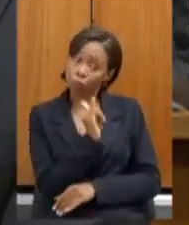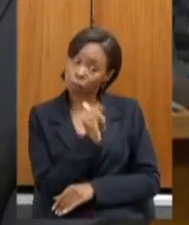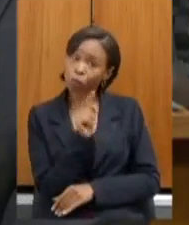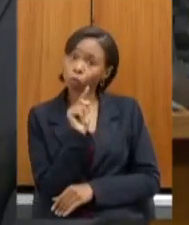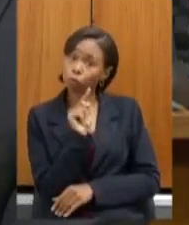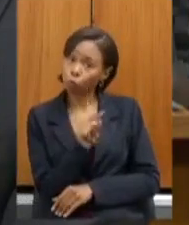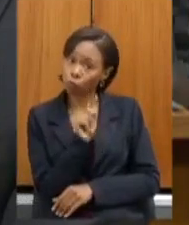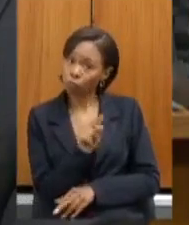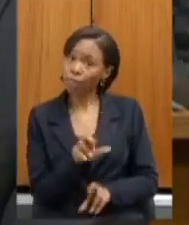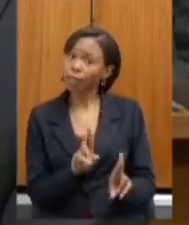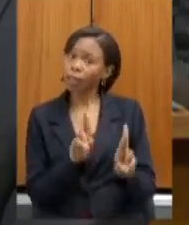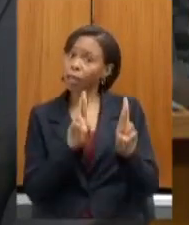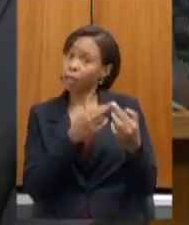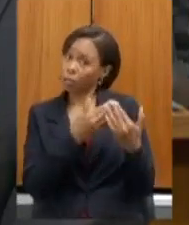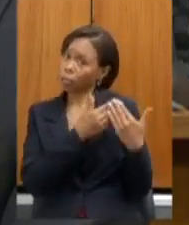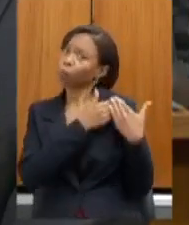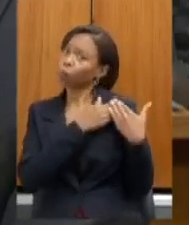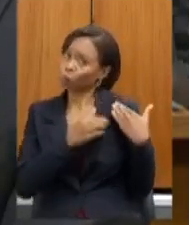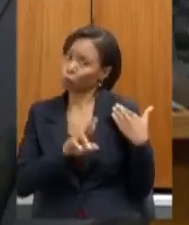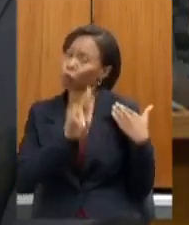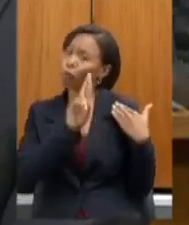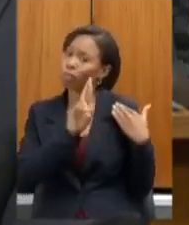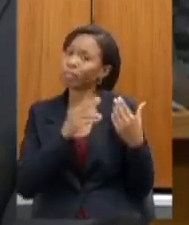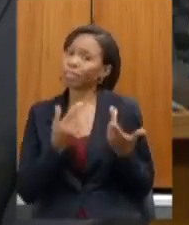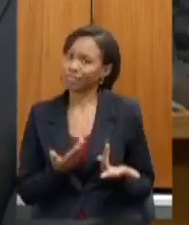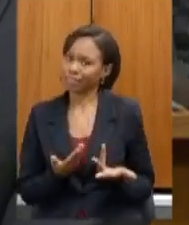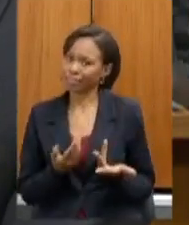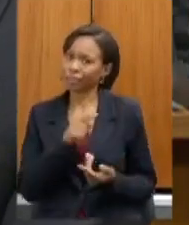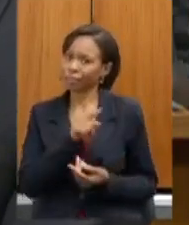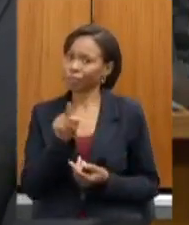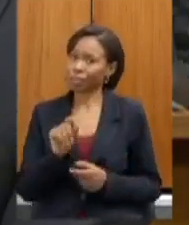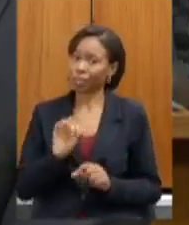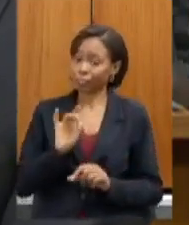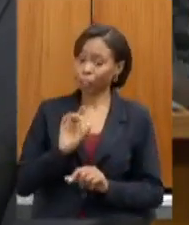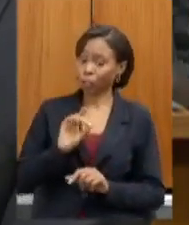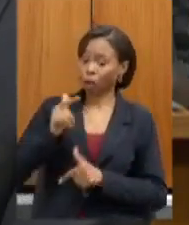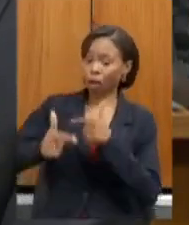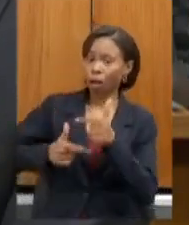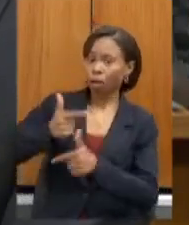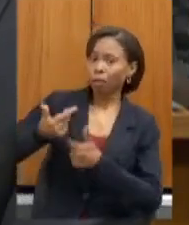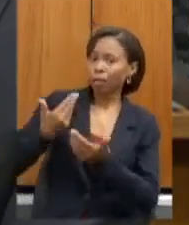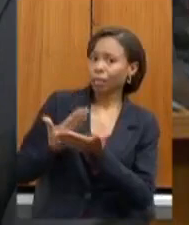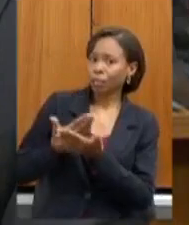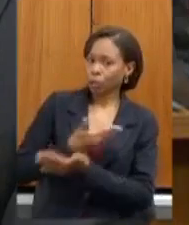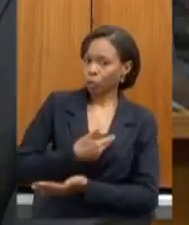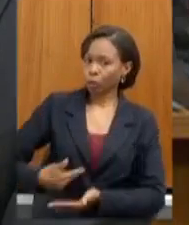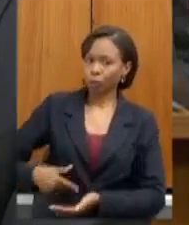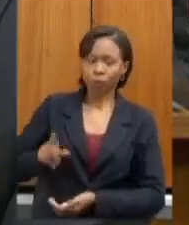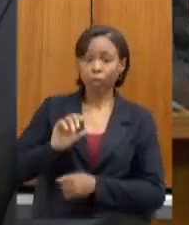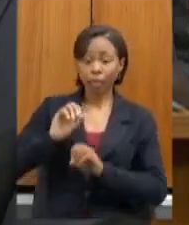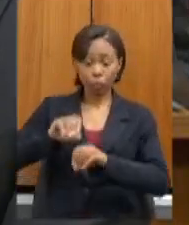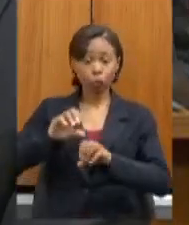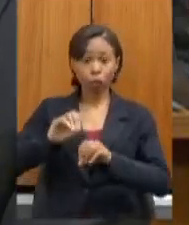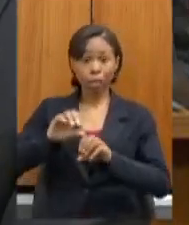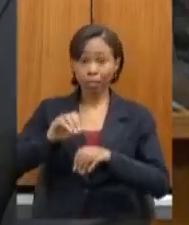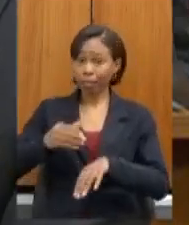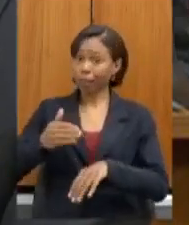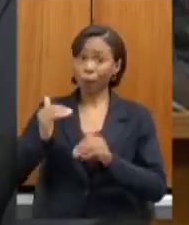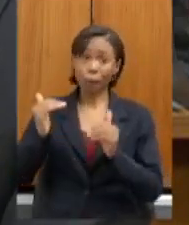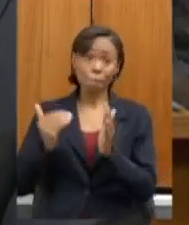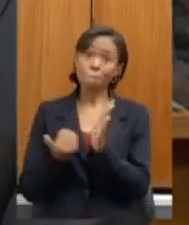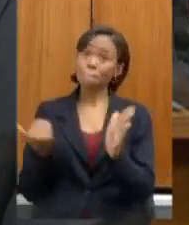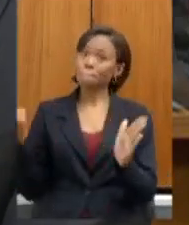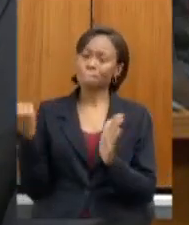faz apenas questões operacionais numa escola pública educação é muito mais além do que a escola pública educação é uma política de governo